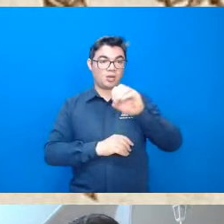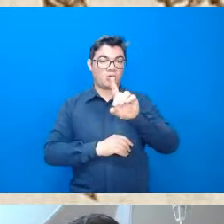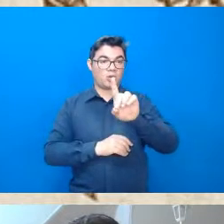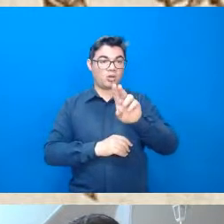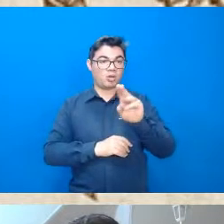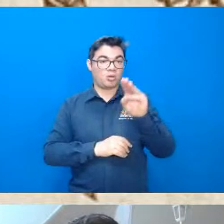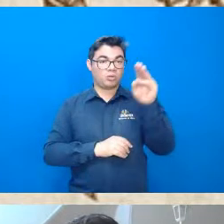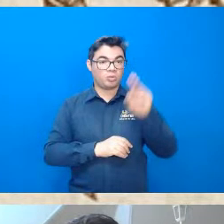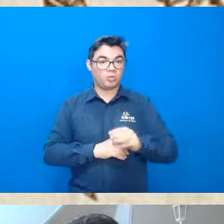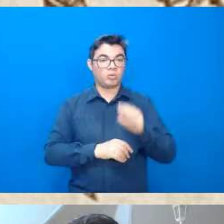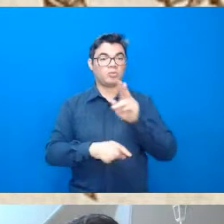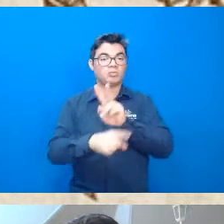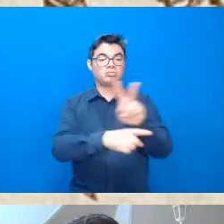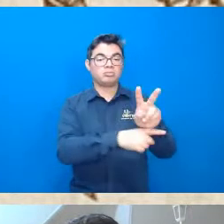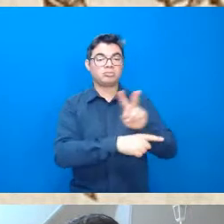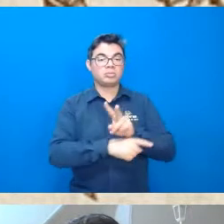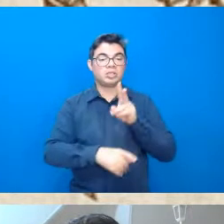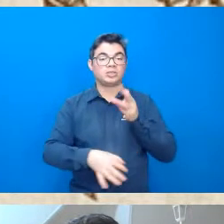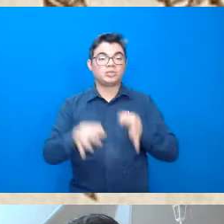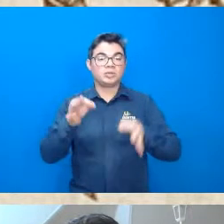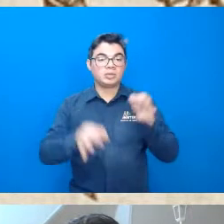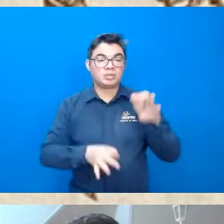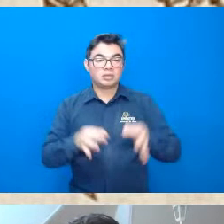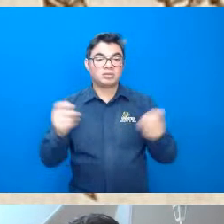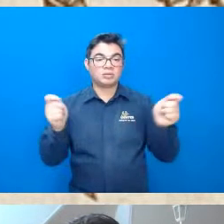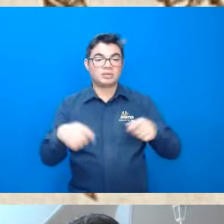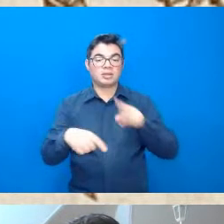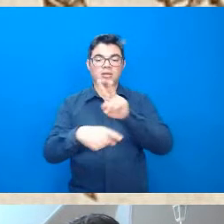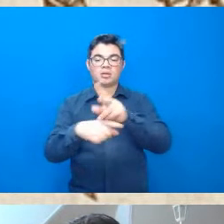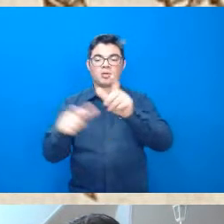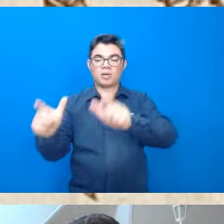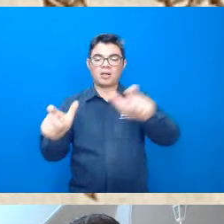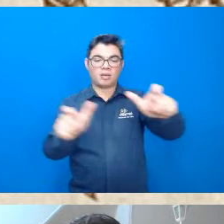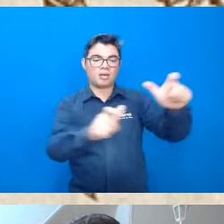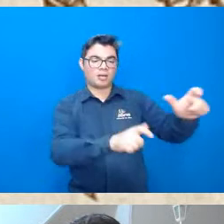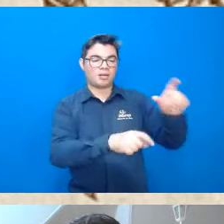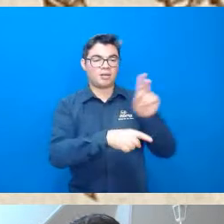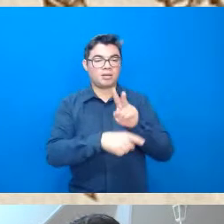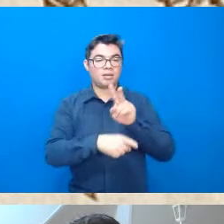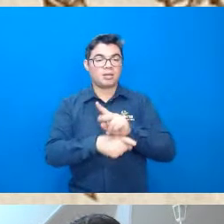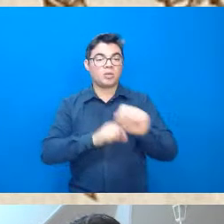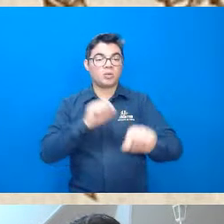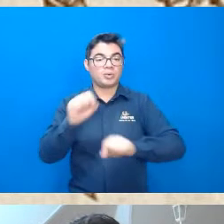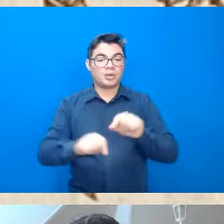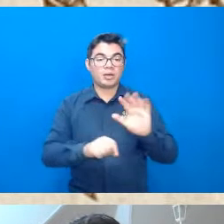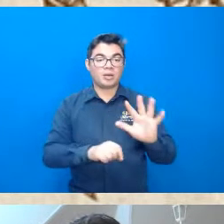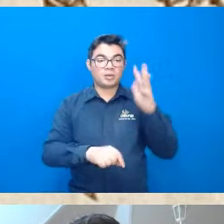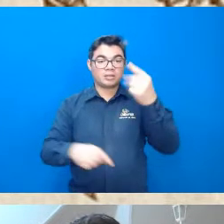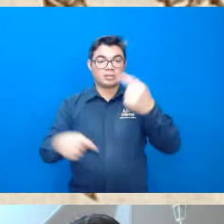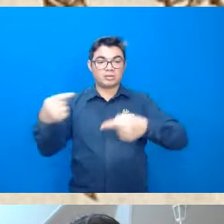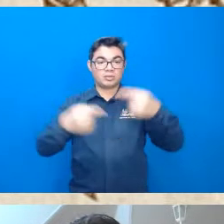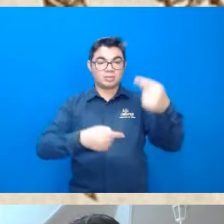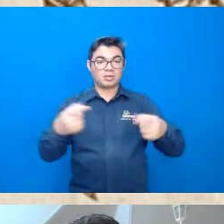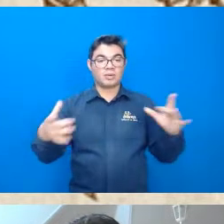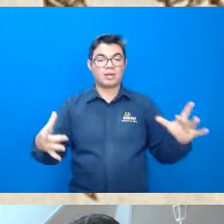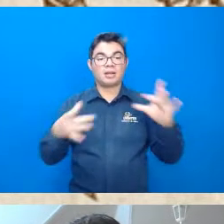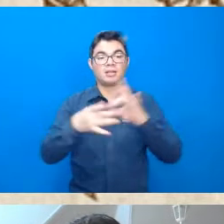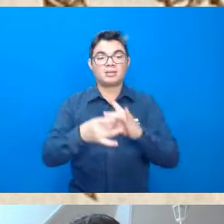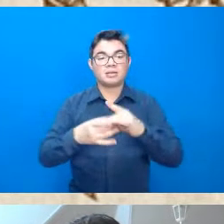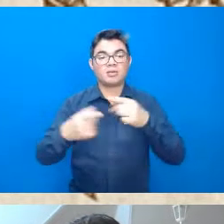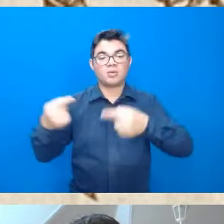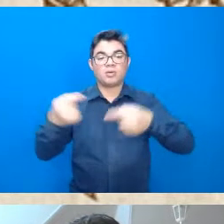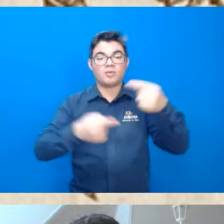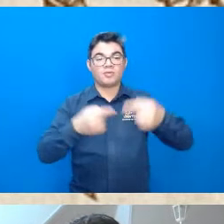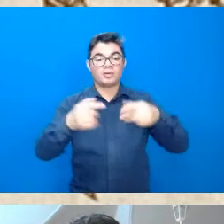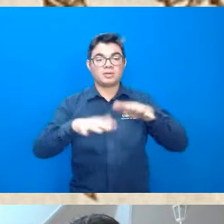da proteção ambiental em termos jurídicos de unidades de conservação se Odum tece alguma discussão sobre a relação conflito